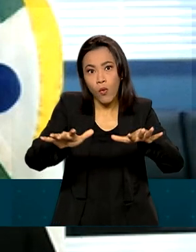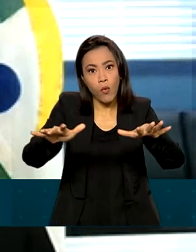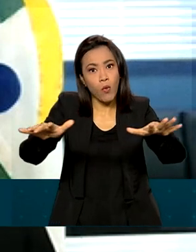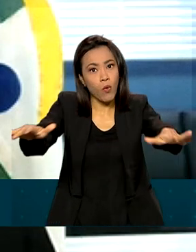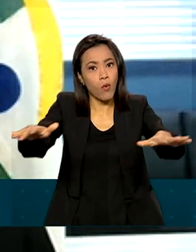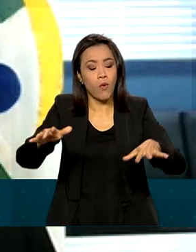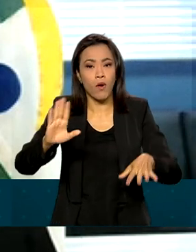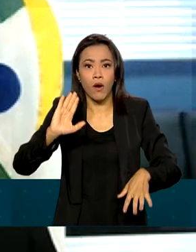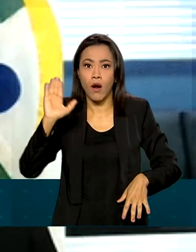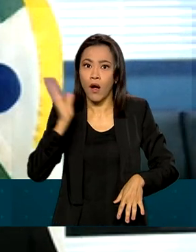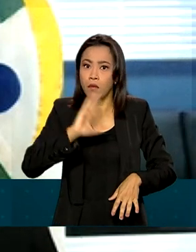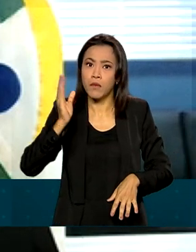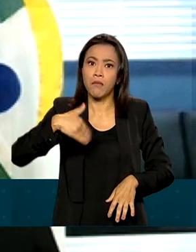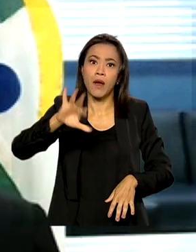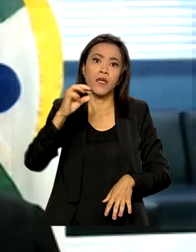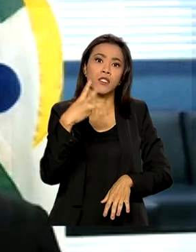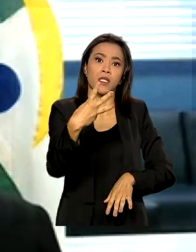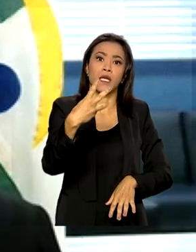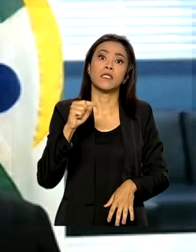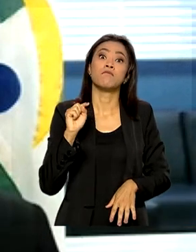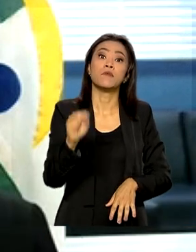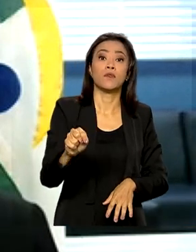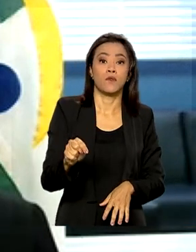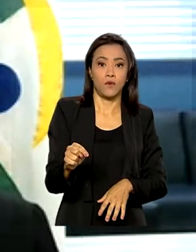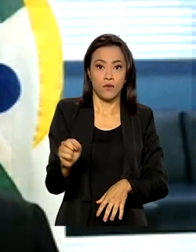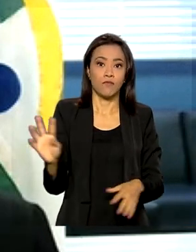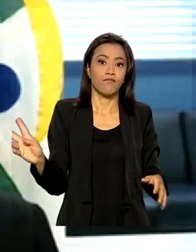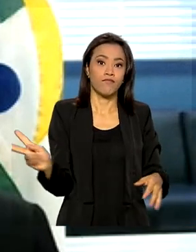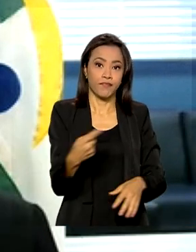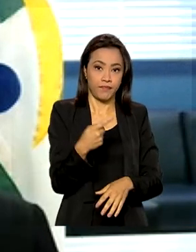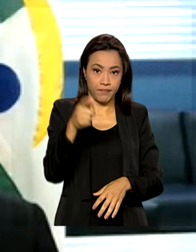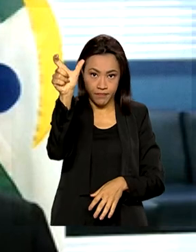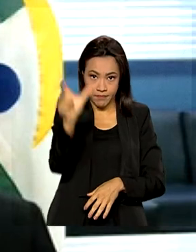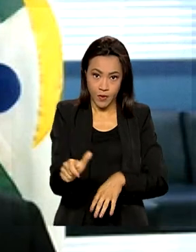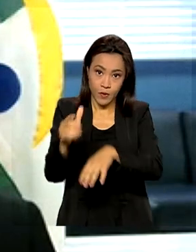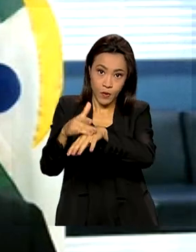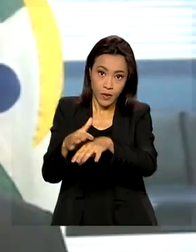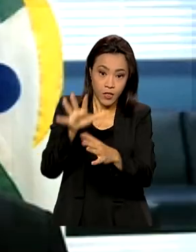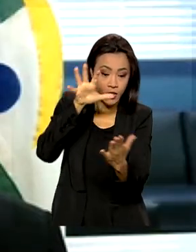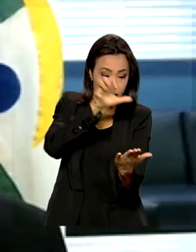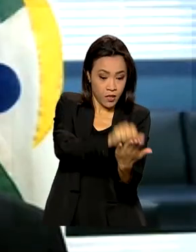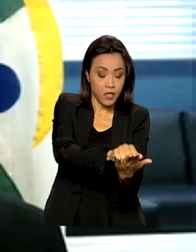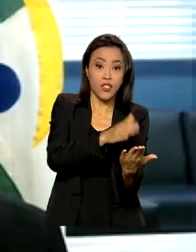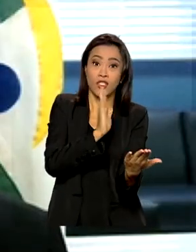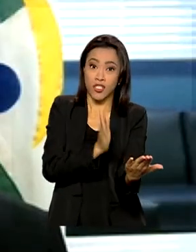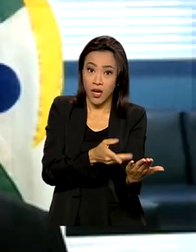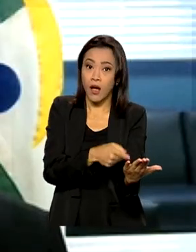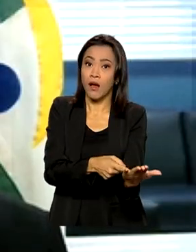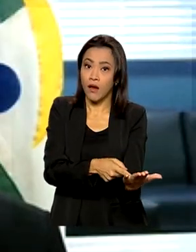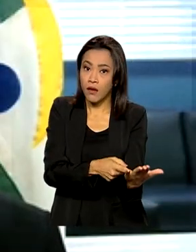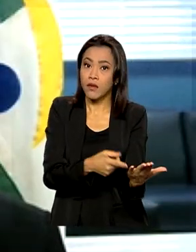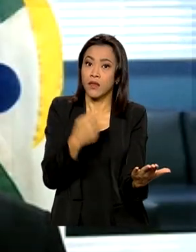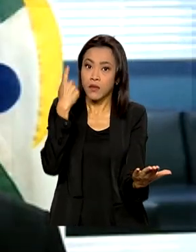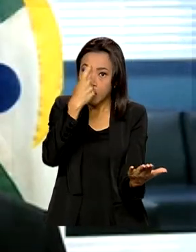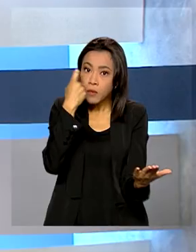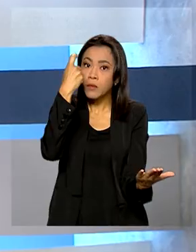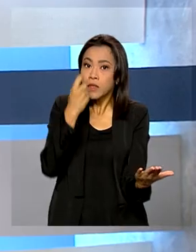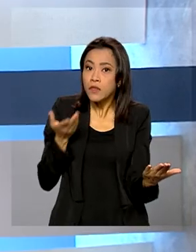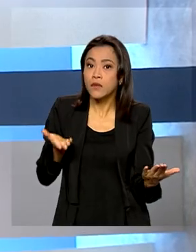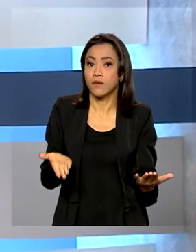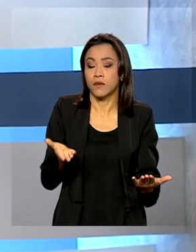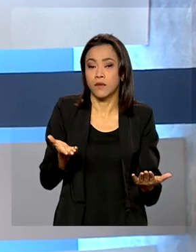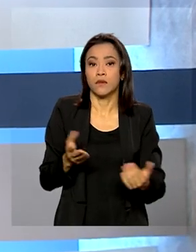mais de 3 mil casos registrados, um óbito muito preocupante esse cenário.